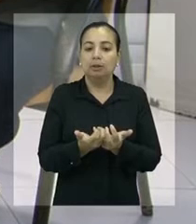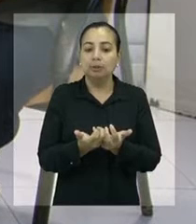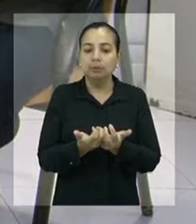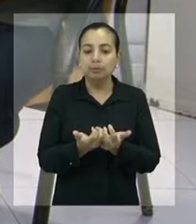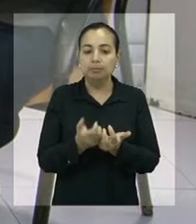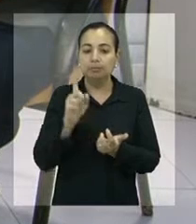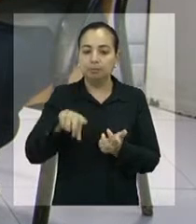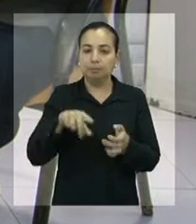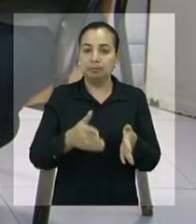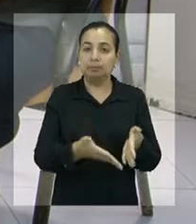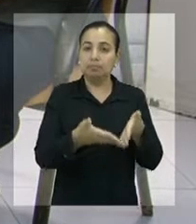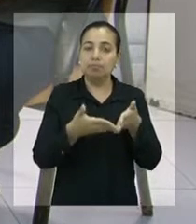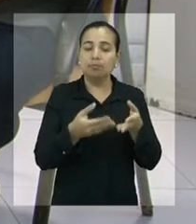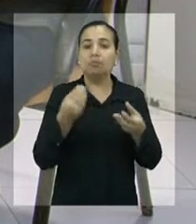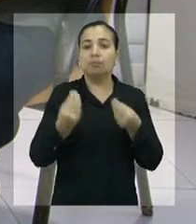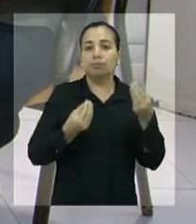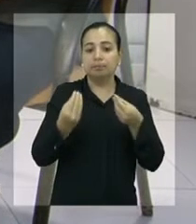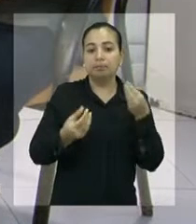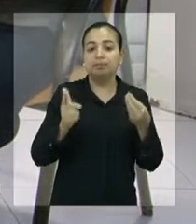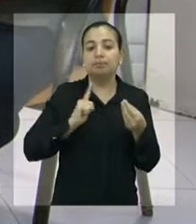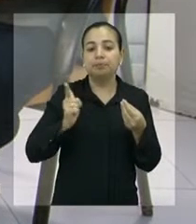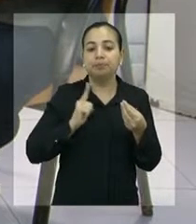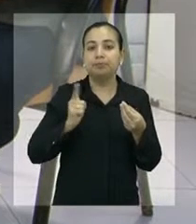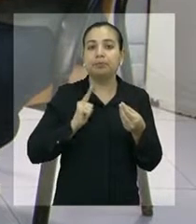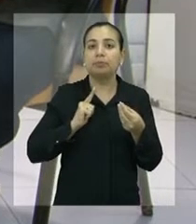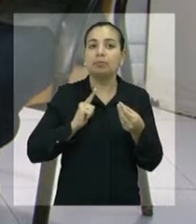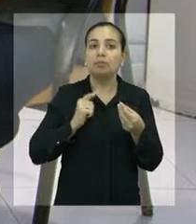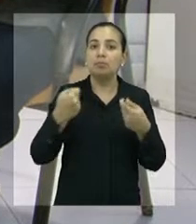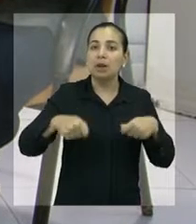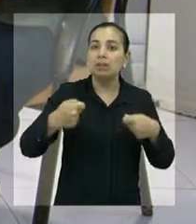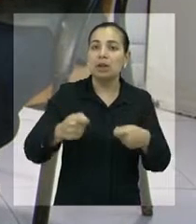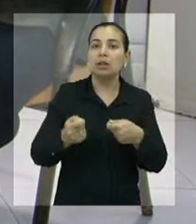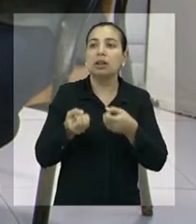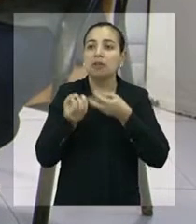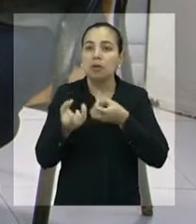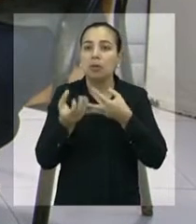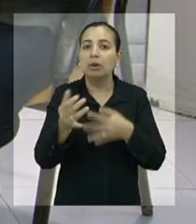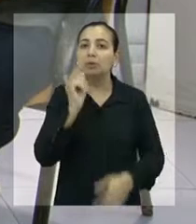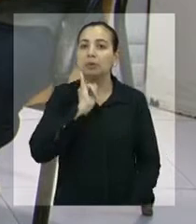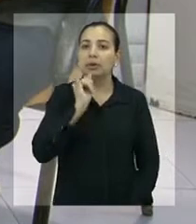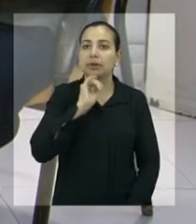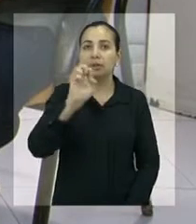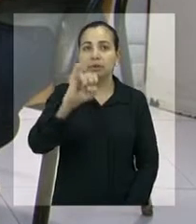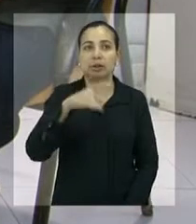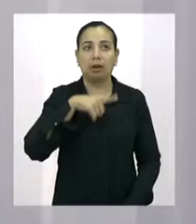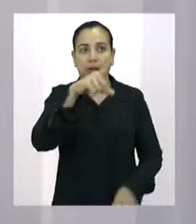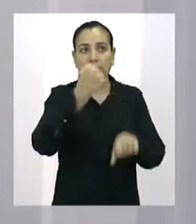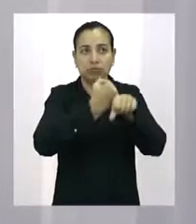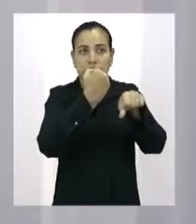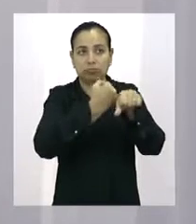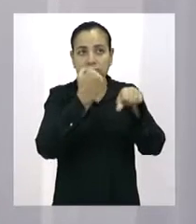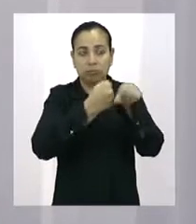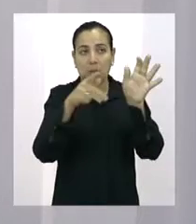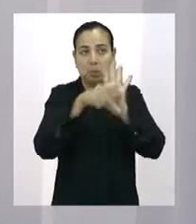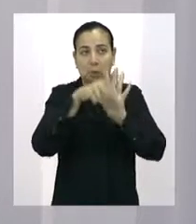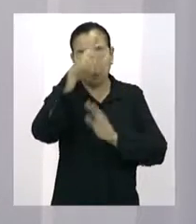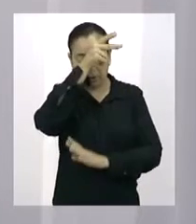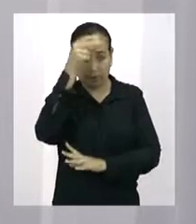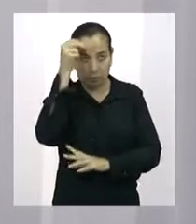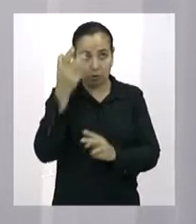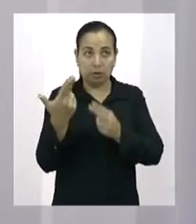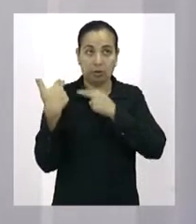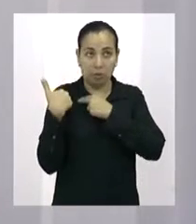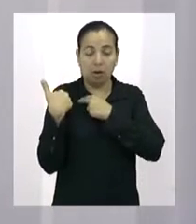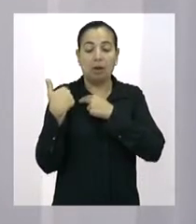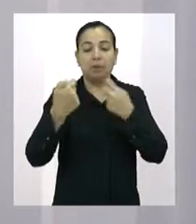solicita informações quando uma obra do município está paralisada. Olha, o objetivo desse